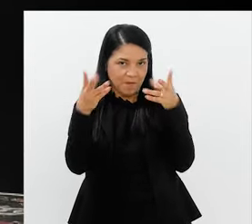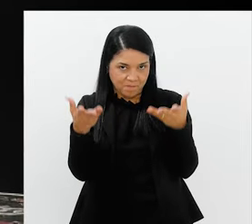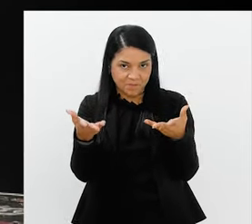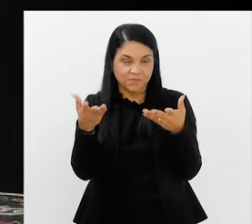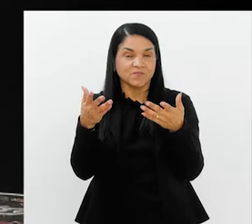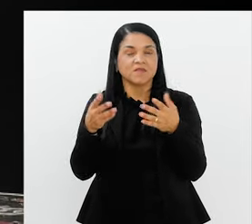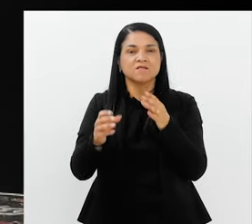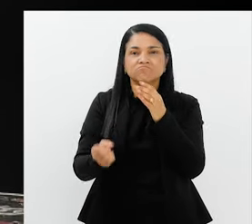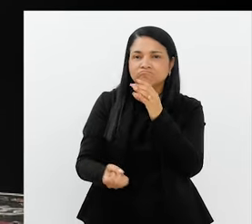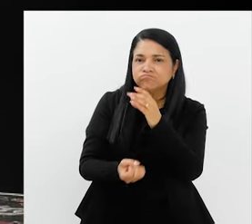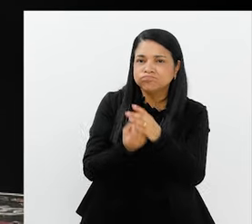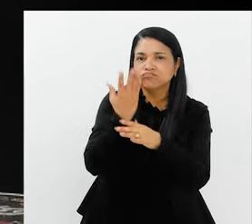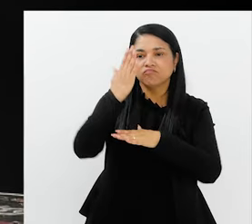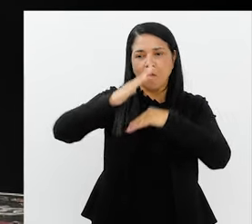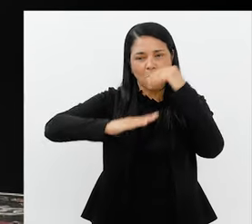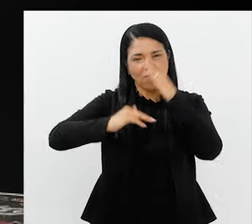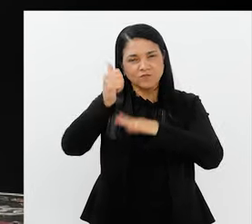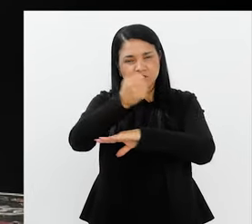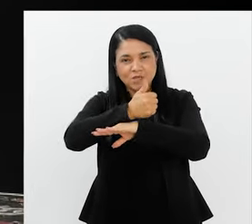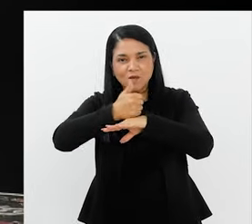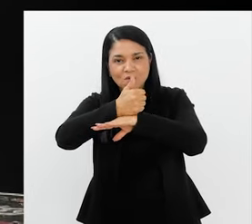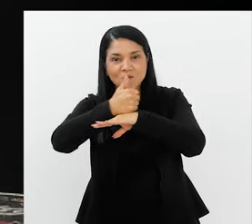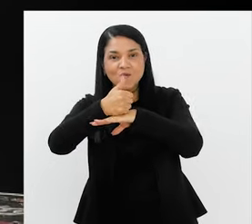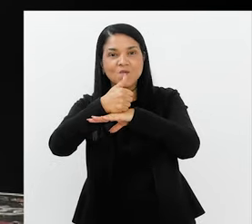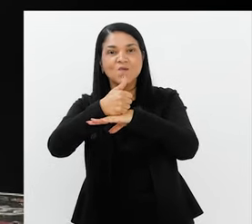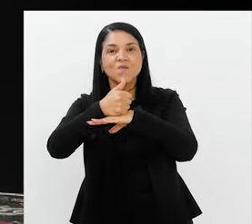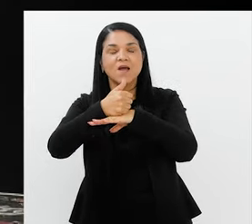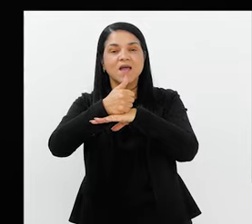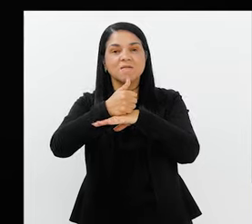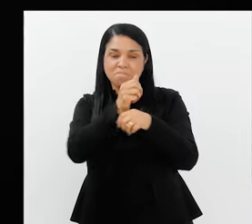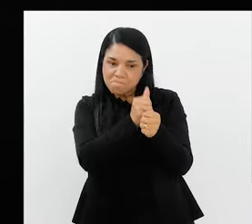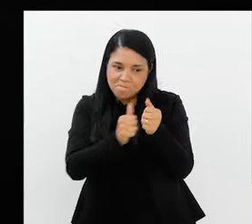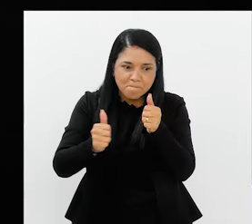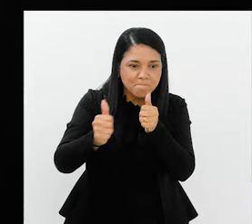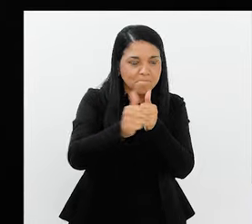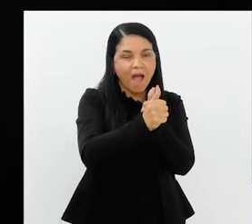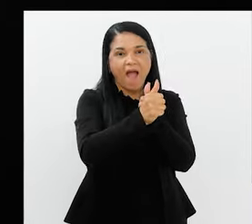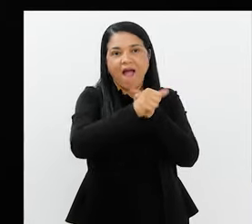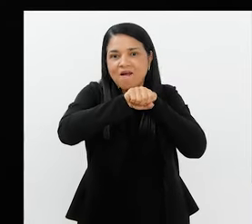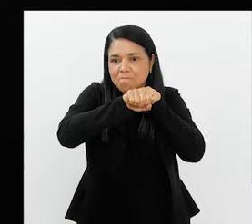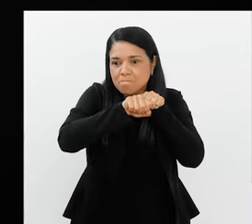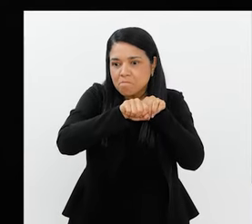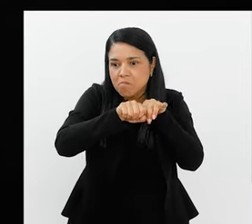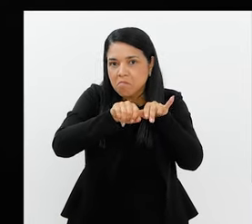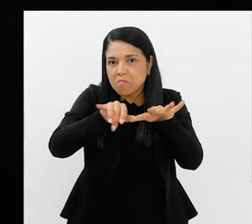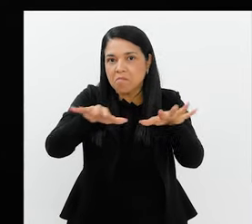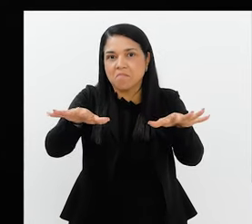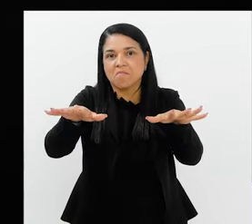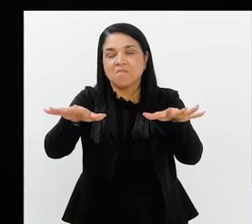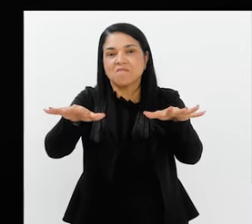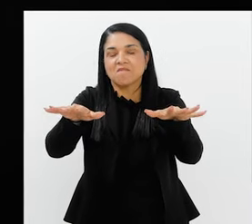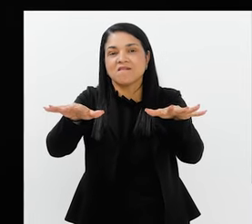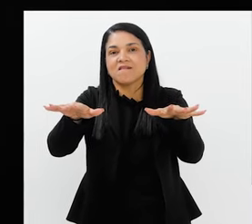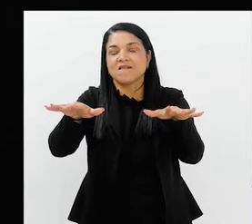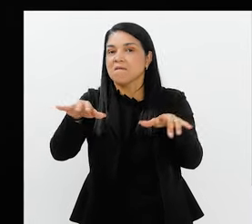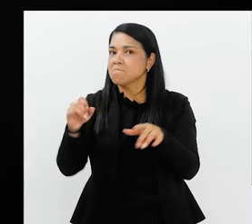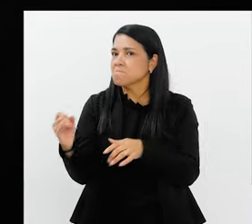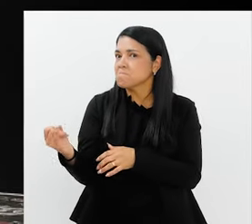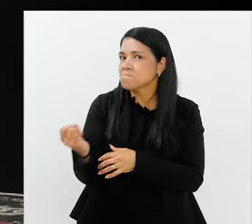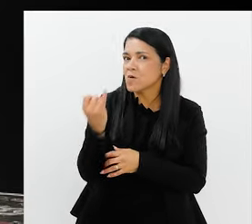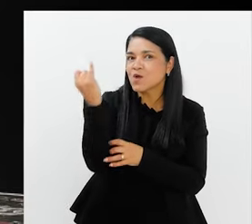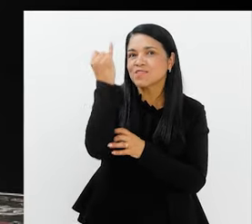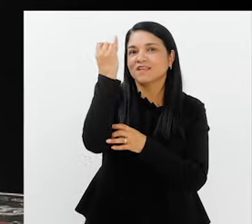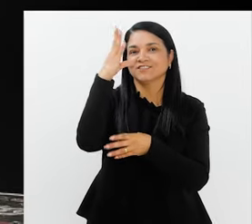uma profissão surge e vai criando, como dizem, o protagonismo, vai crescendo. E aí passa a ser uma